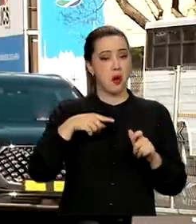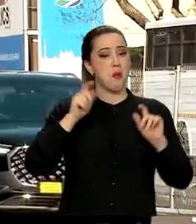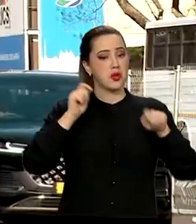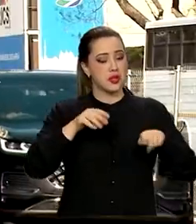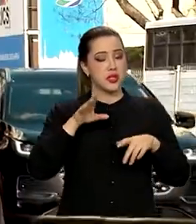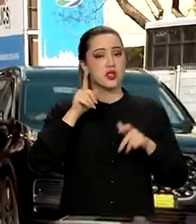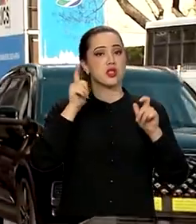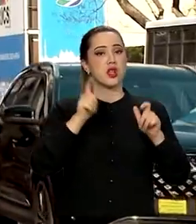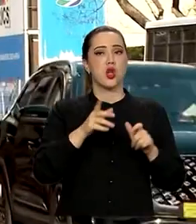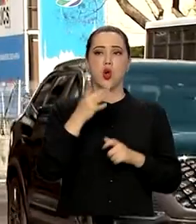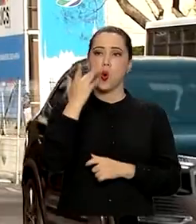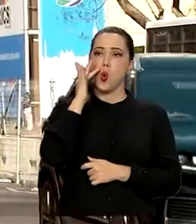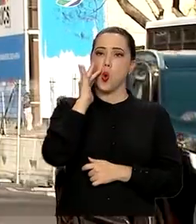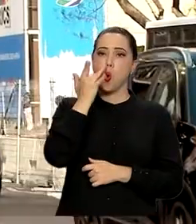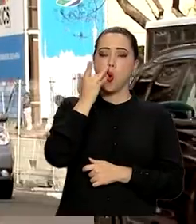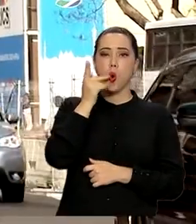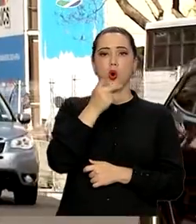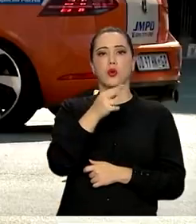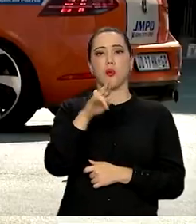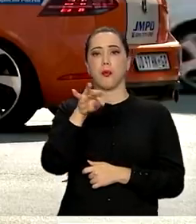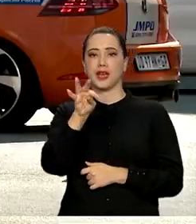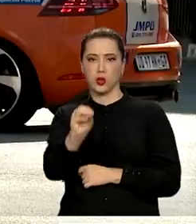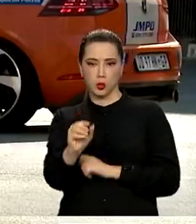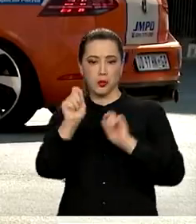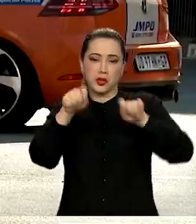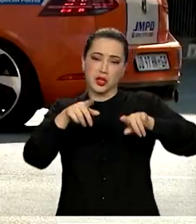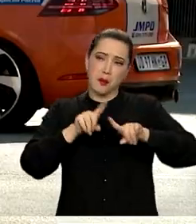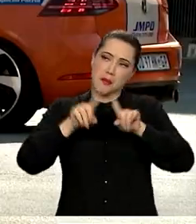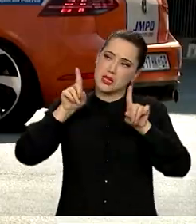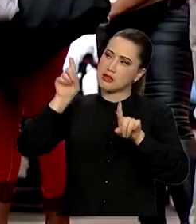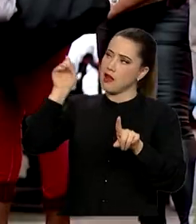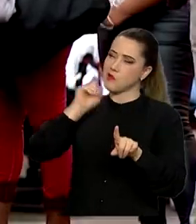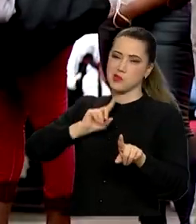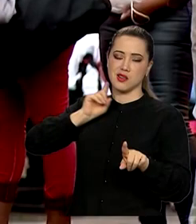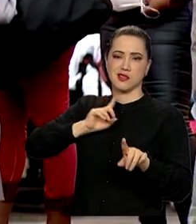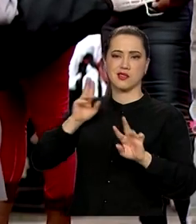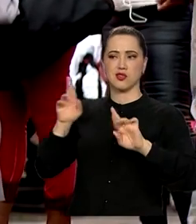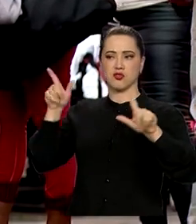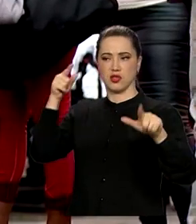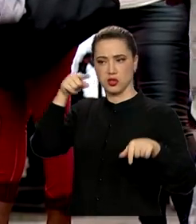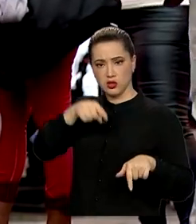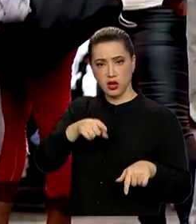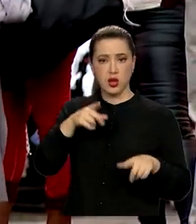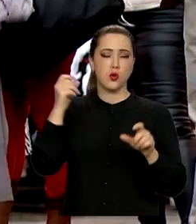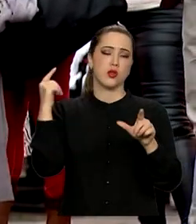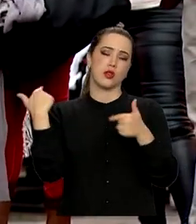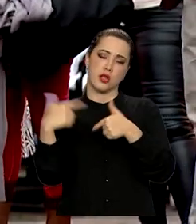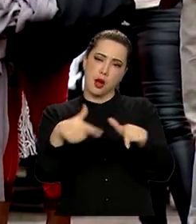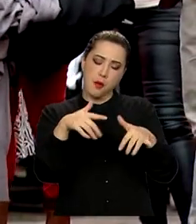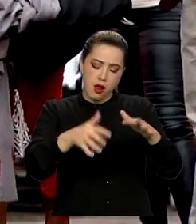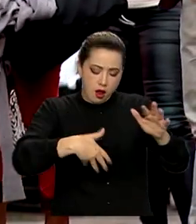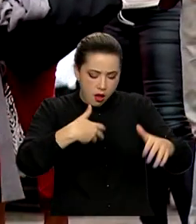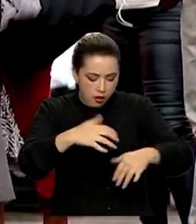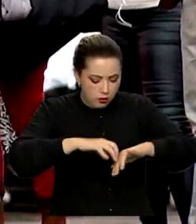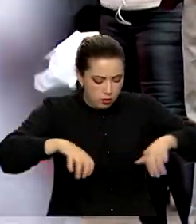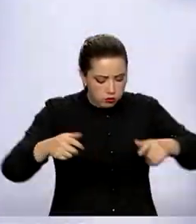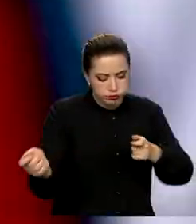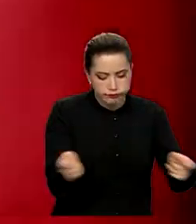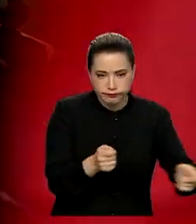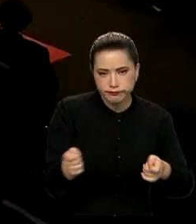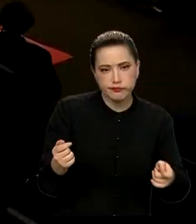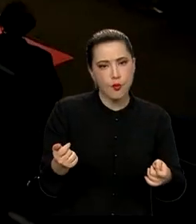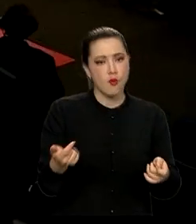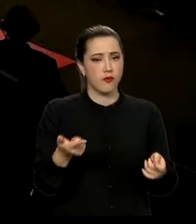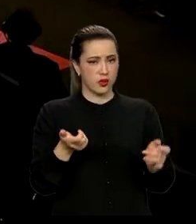sido batizada de ouro preto. Mas em Minas Gerais, como aqui, quem fez o trabalho duro de retirar da terra não se beneficiou dele.